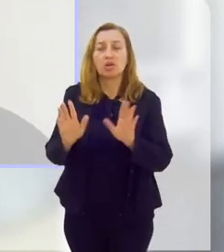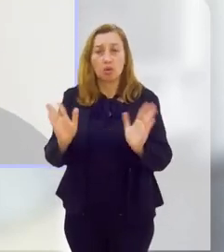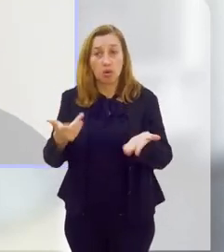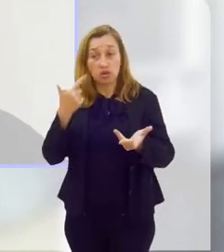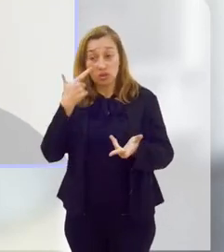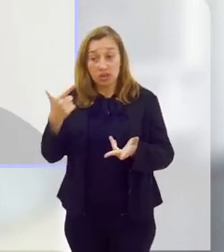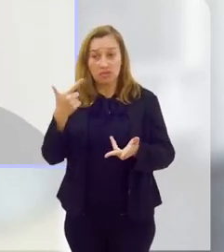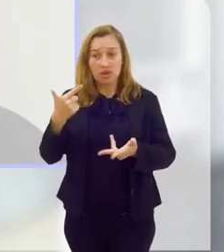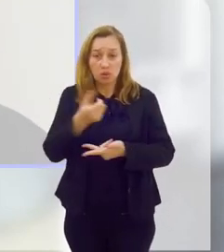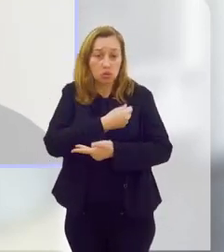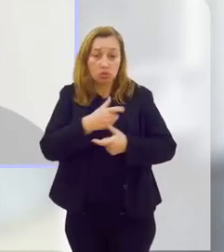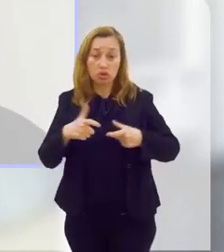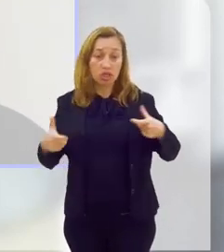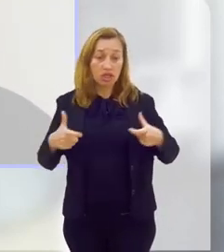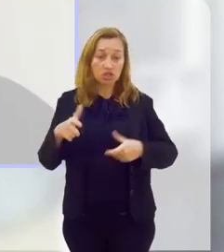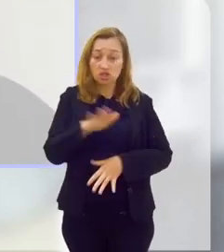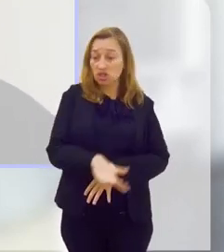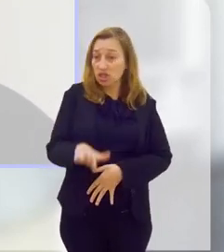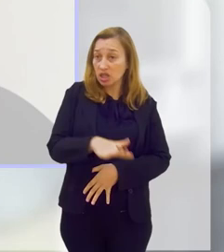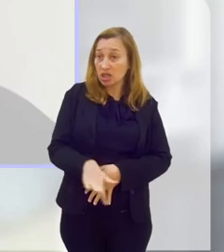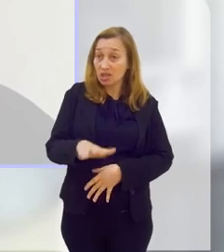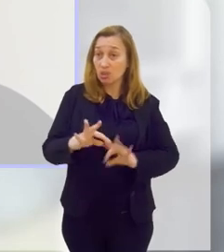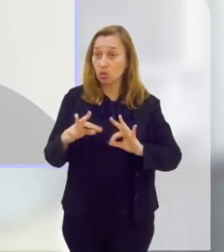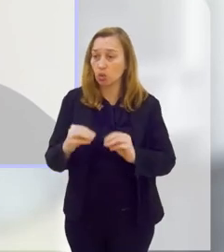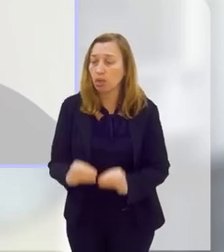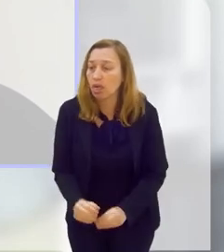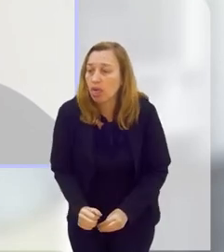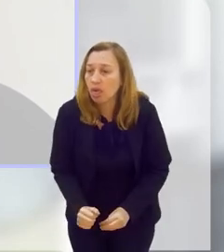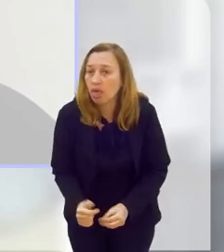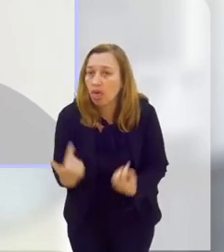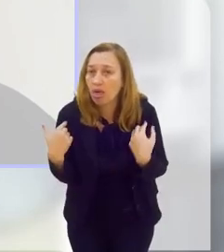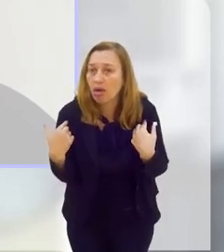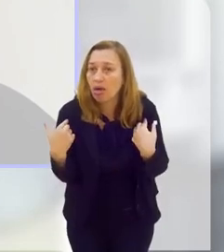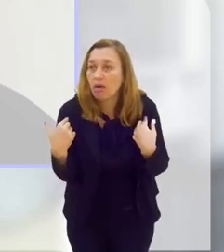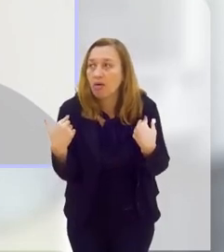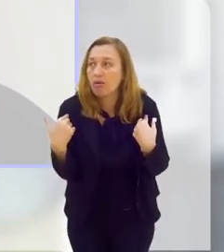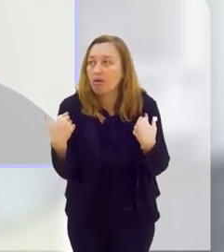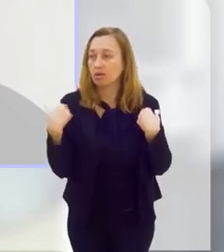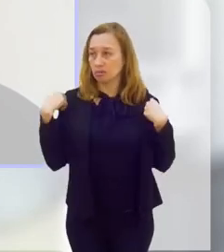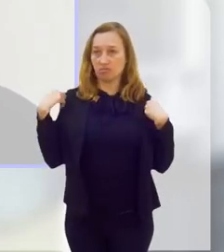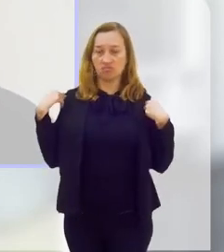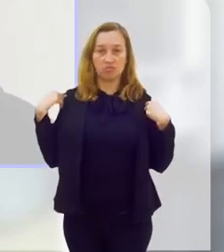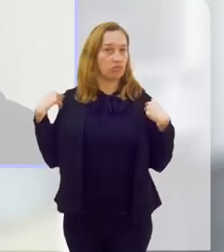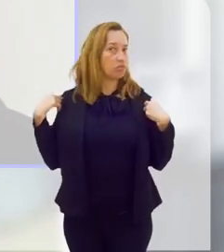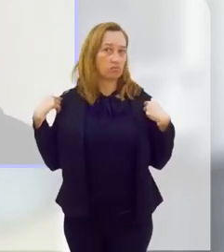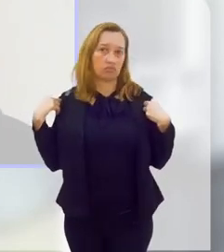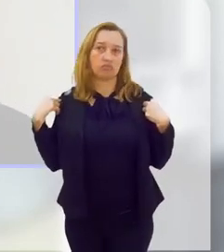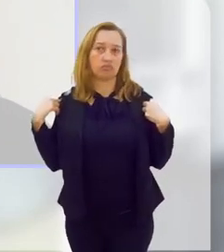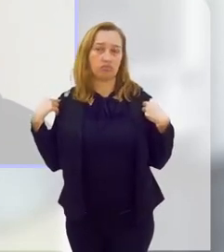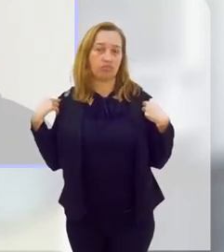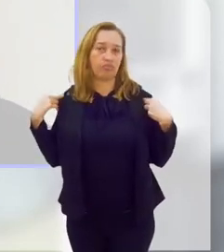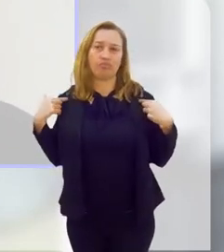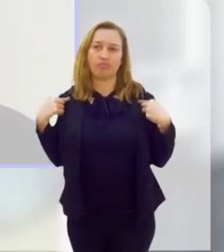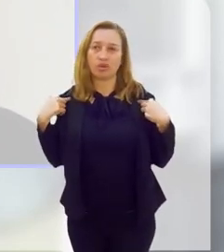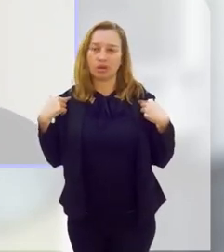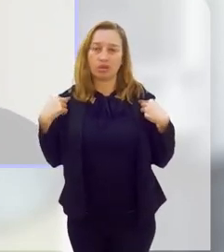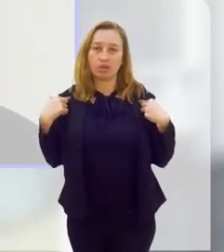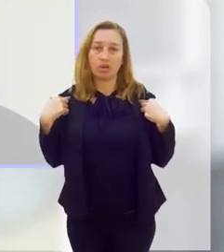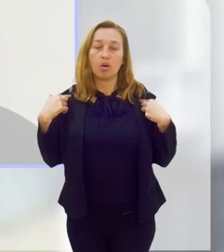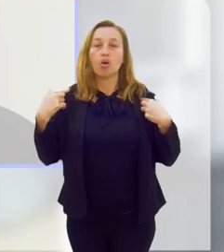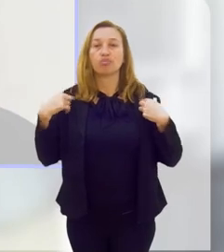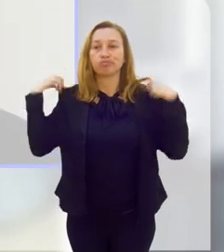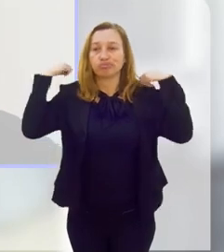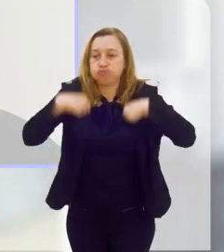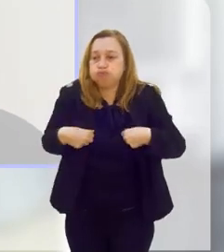se você for ver, a maioria das crianças são tudo... Verdade. Sabe? Com os ombros para frente,